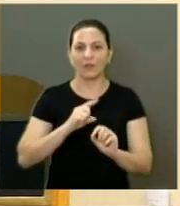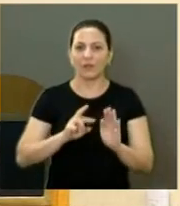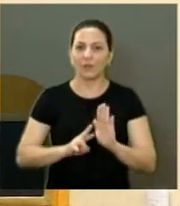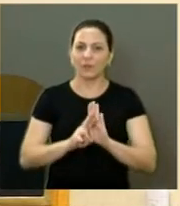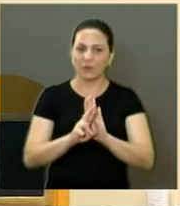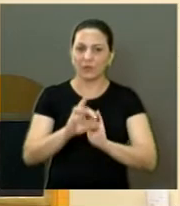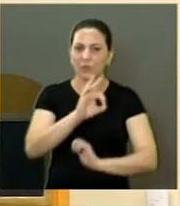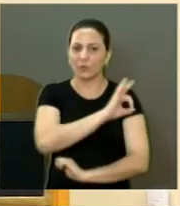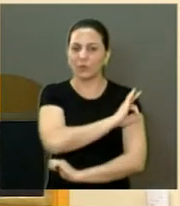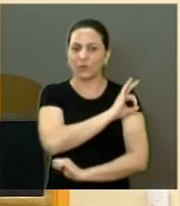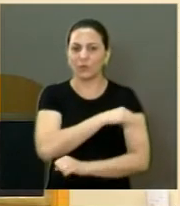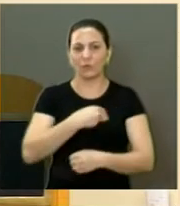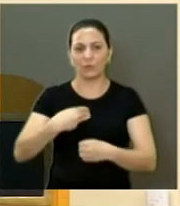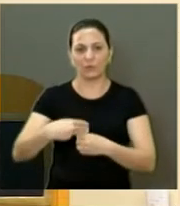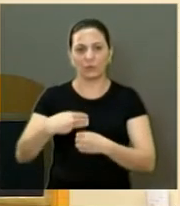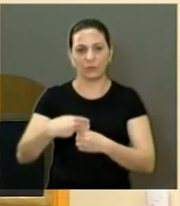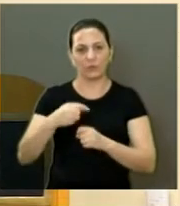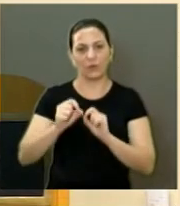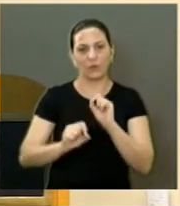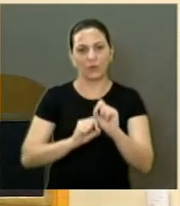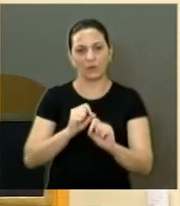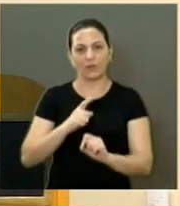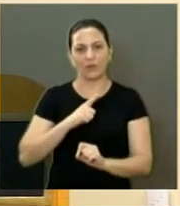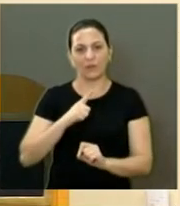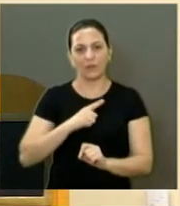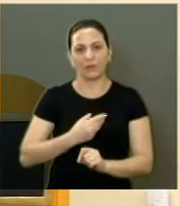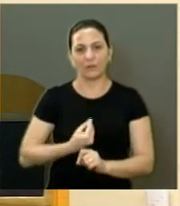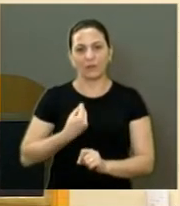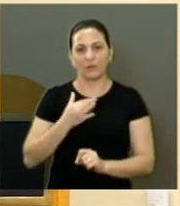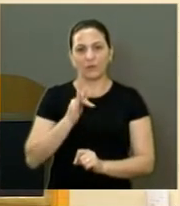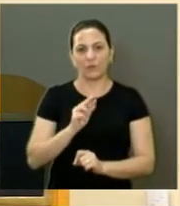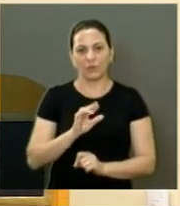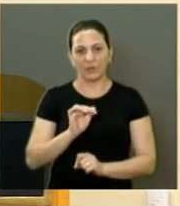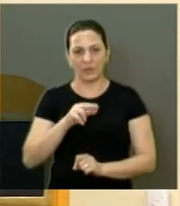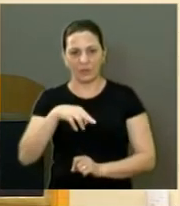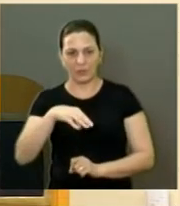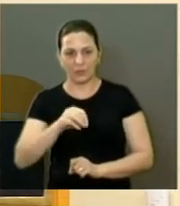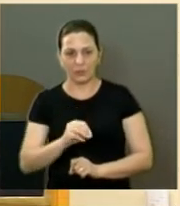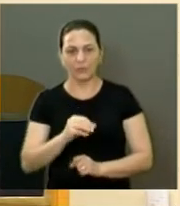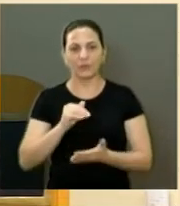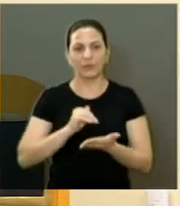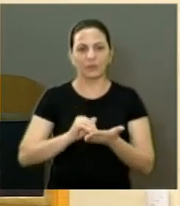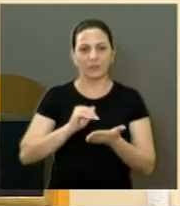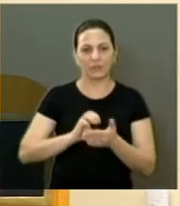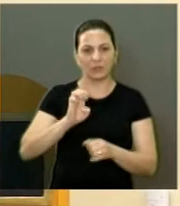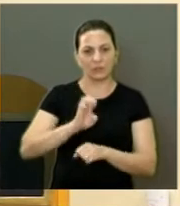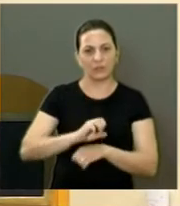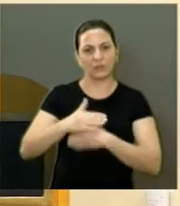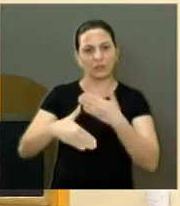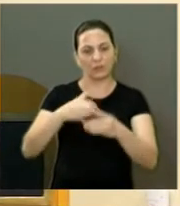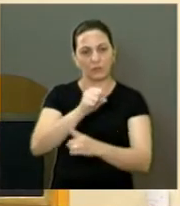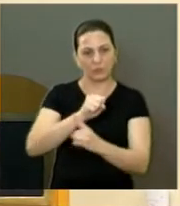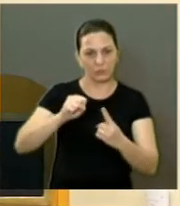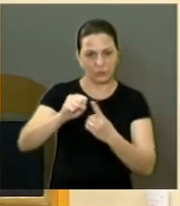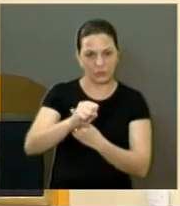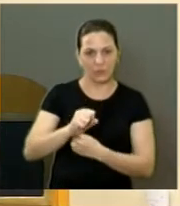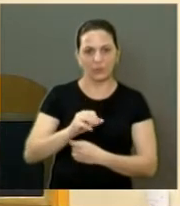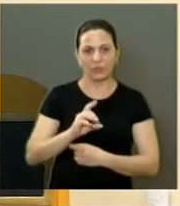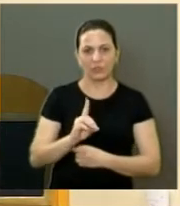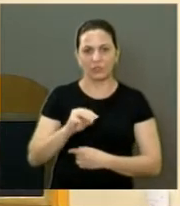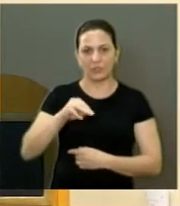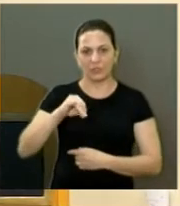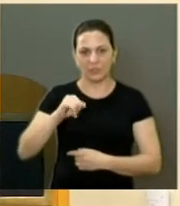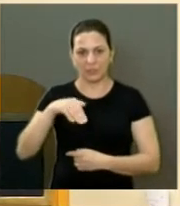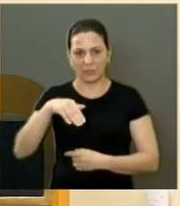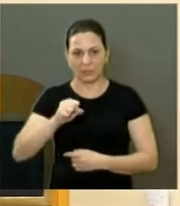Prefeitura Municipal. Então, lá estavam presentes o Floriano Pesaro, que é o secretário do Estado de Desenvolvimento Social, o Dimas